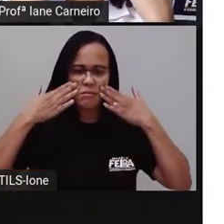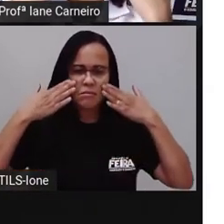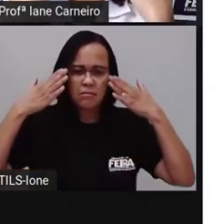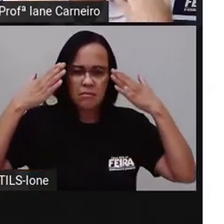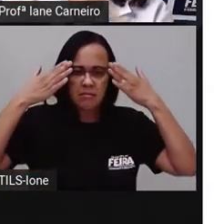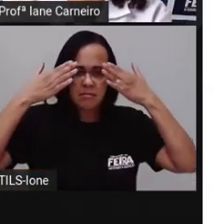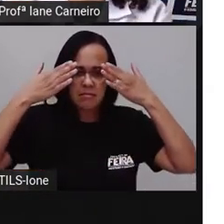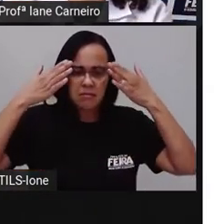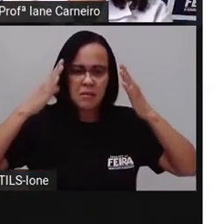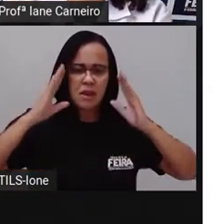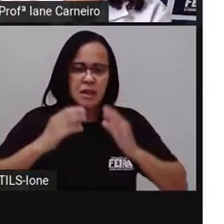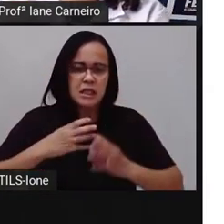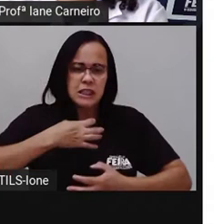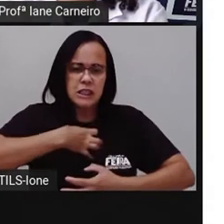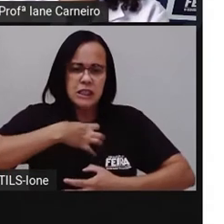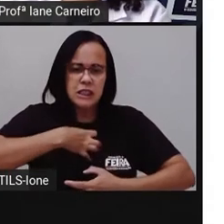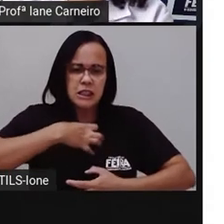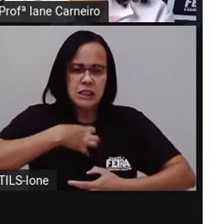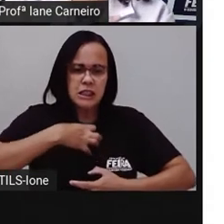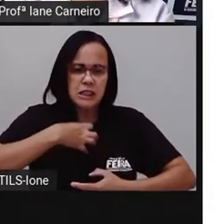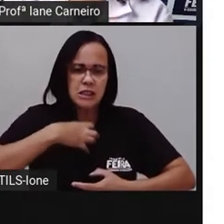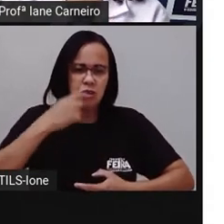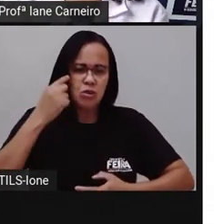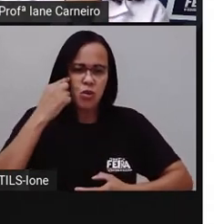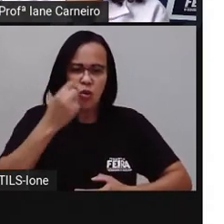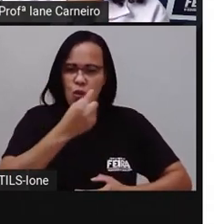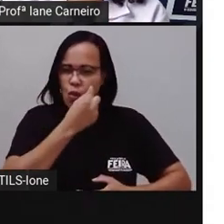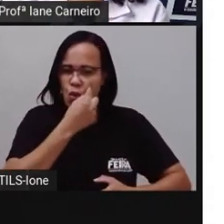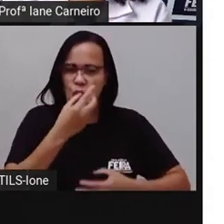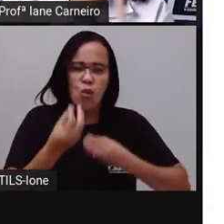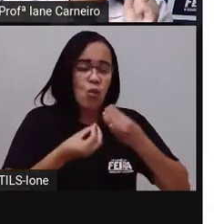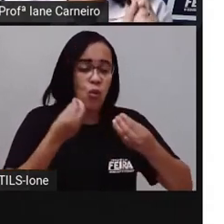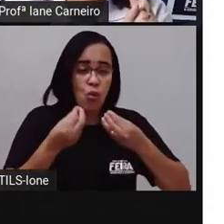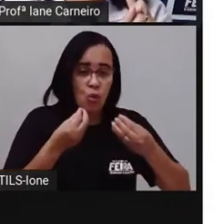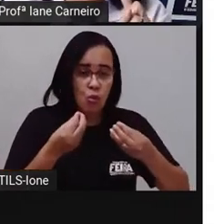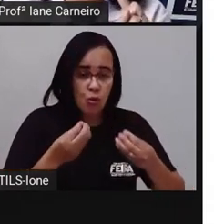Sinta a textura dos seus olhos. Tá bom?